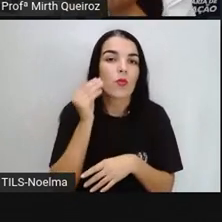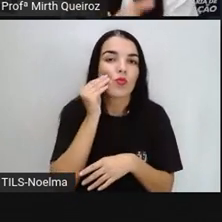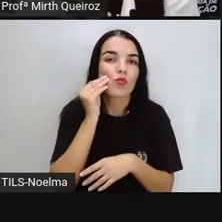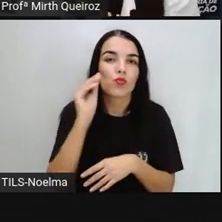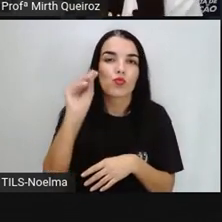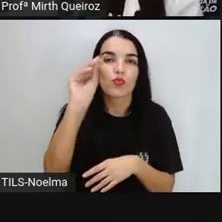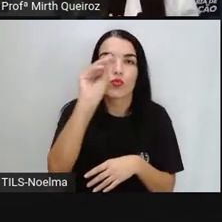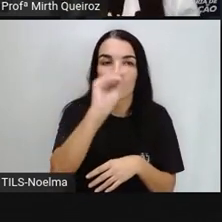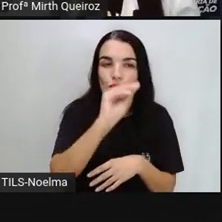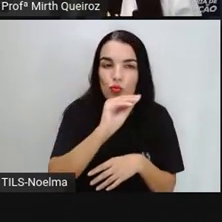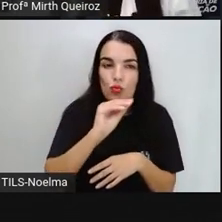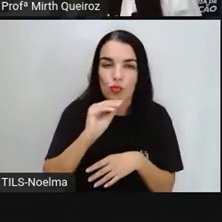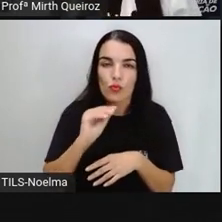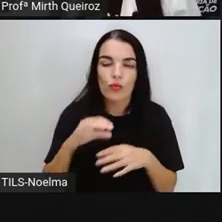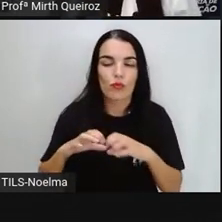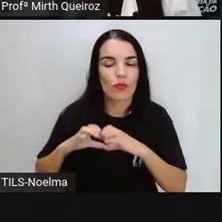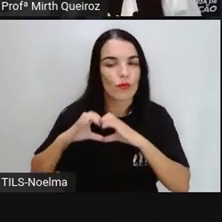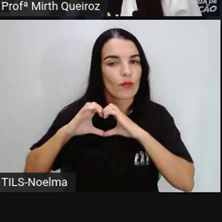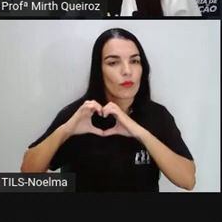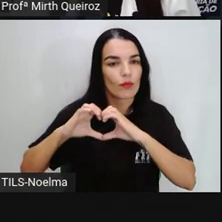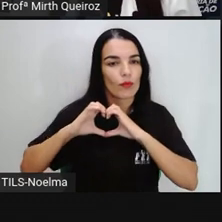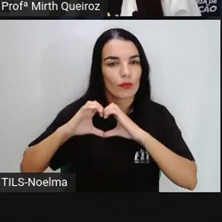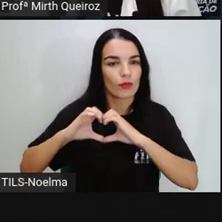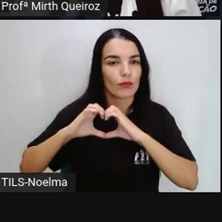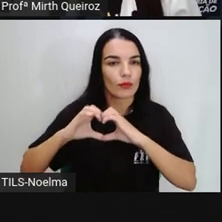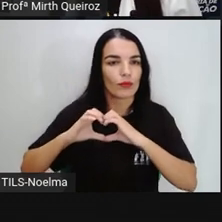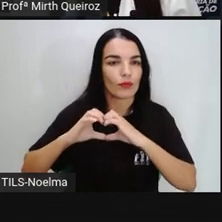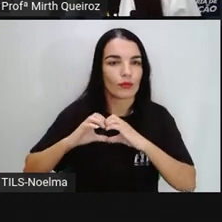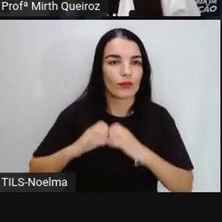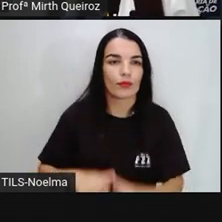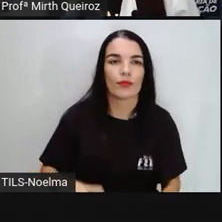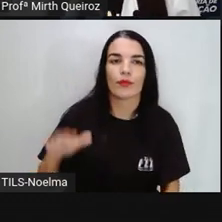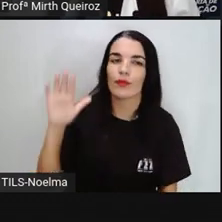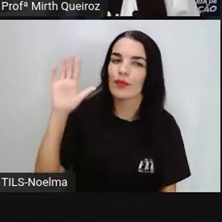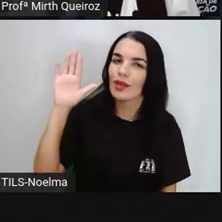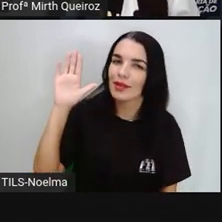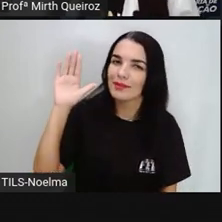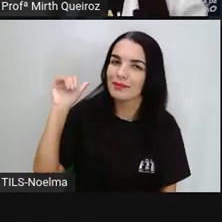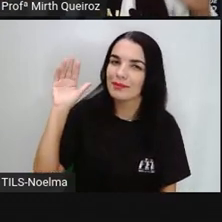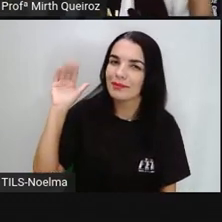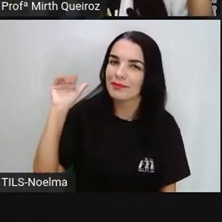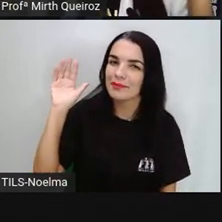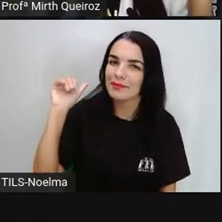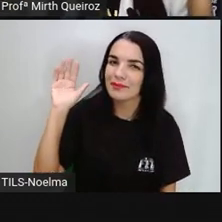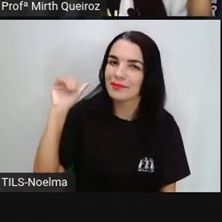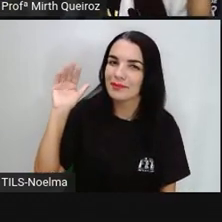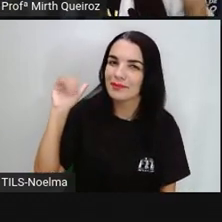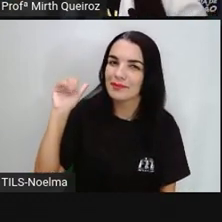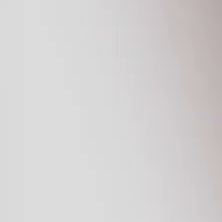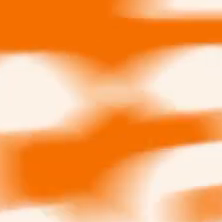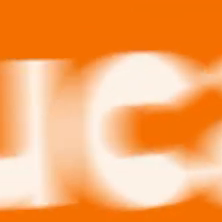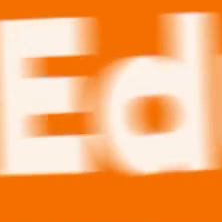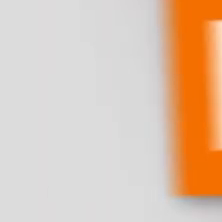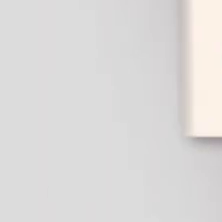Um beijo no coração de cada um de vocês e até a próxima aula. Tchau, tchau. Tchau.